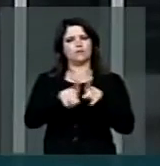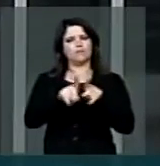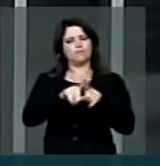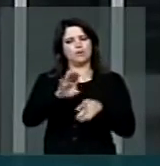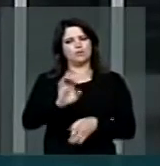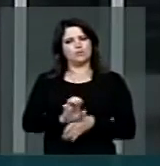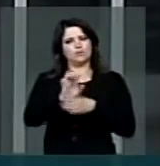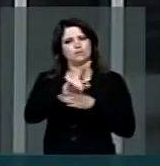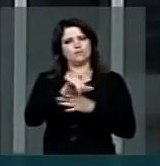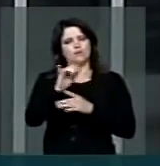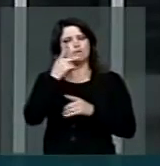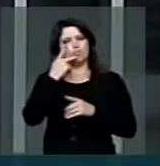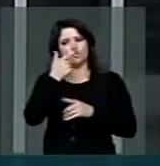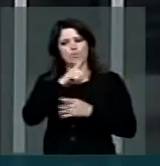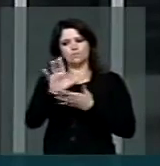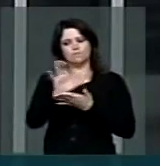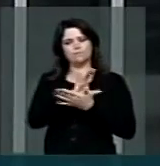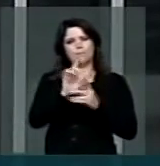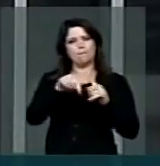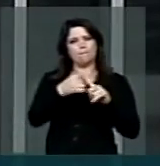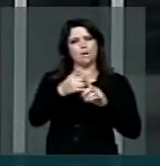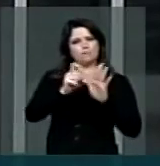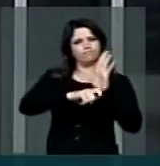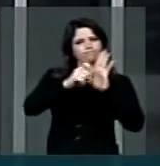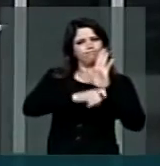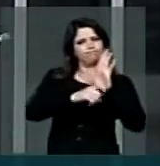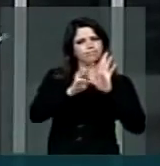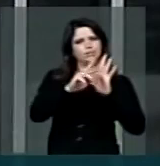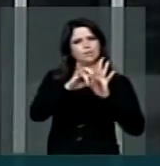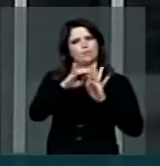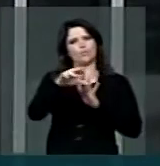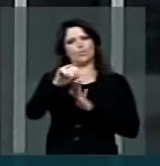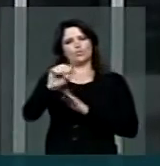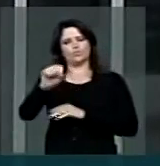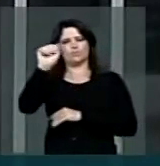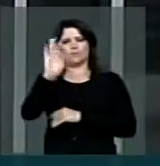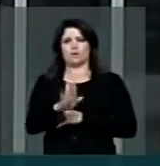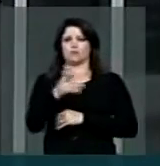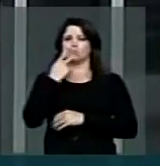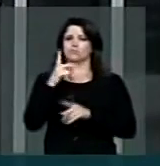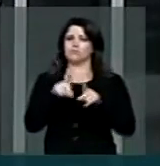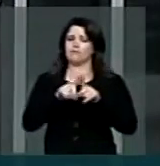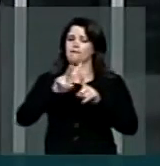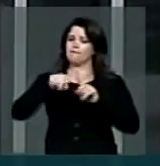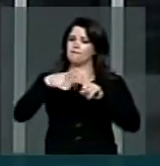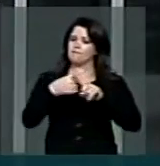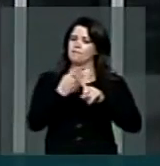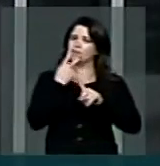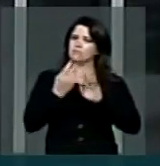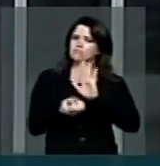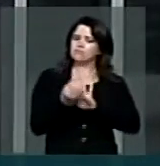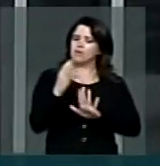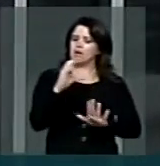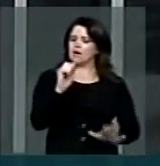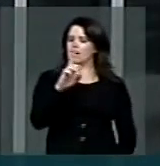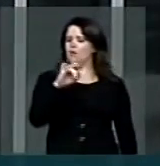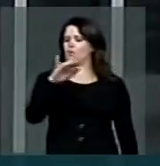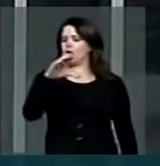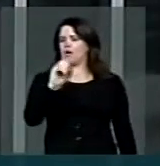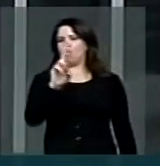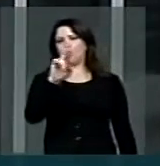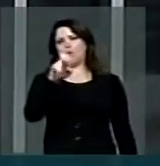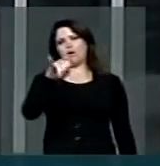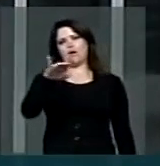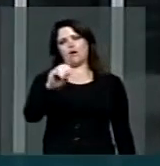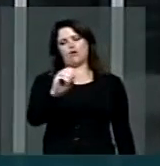Estado, que passará a recolher mais tributos. Benefícios para o Brasil, com o incremento da produção de calcário, de urânio, de